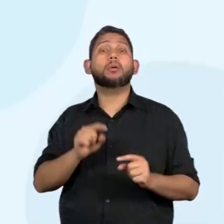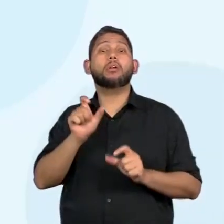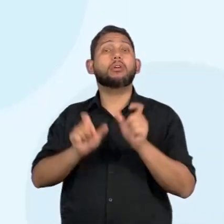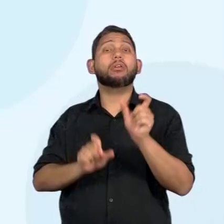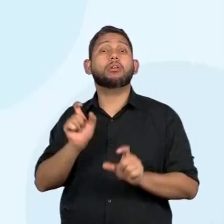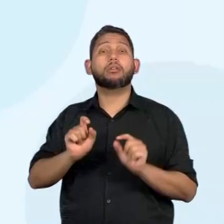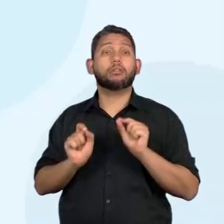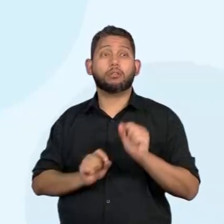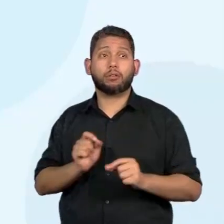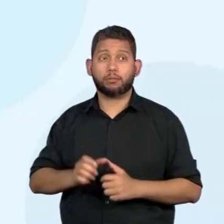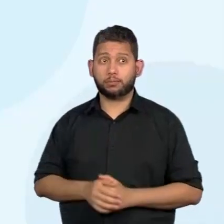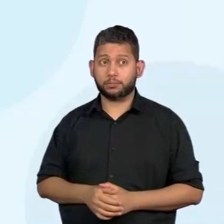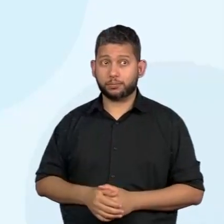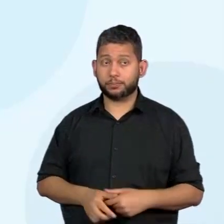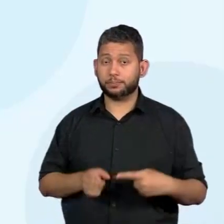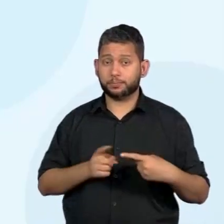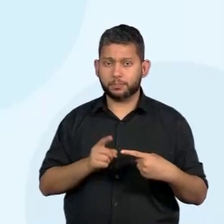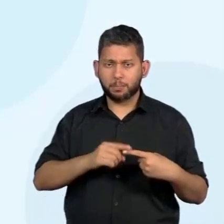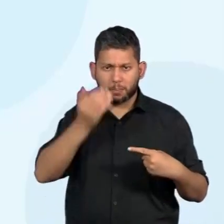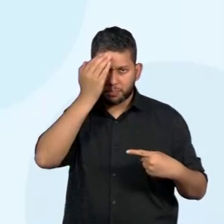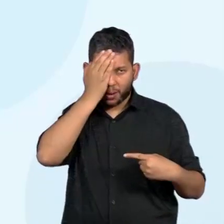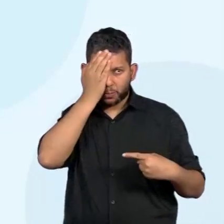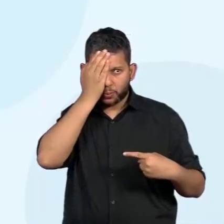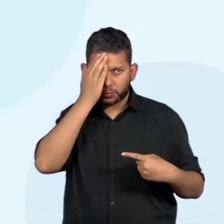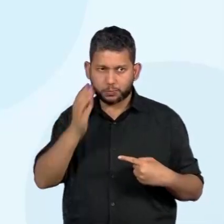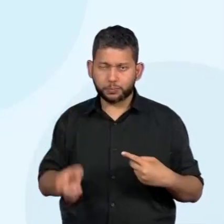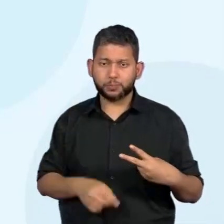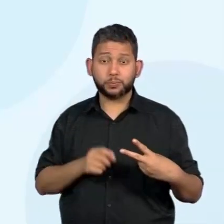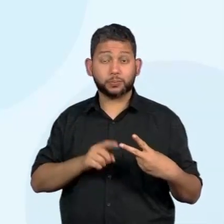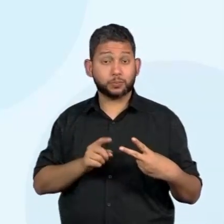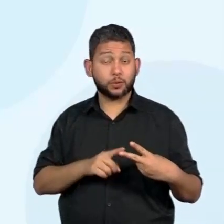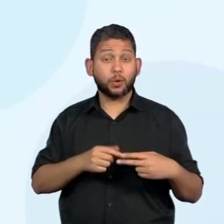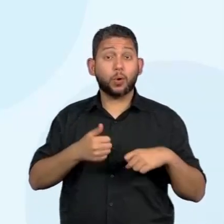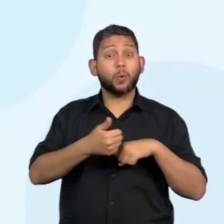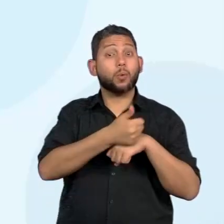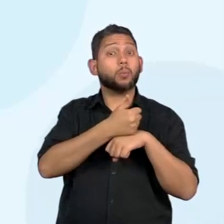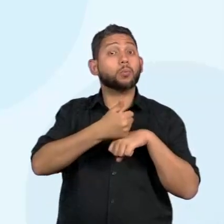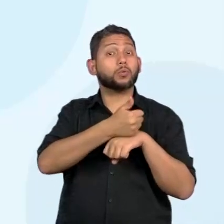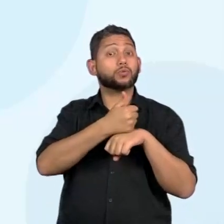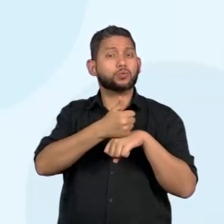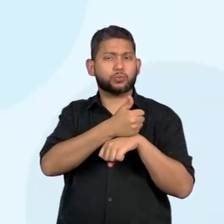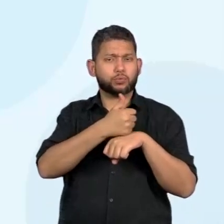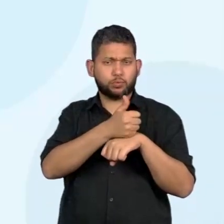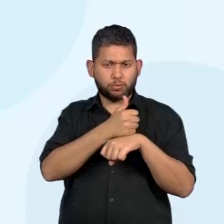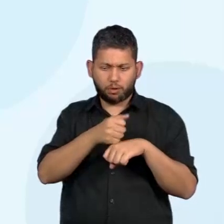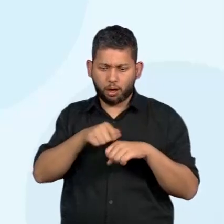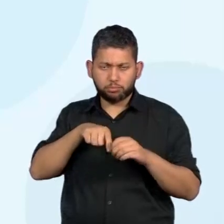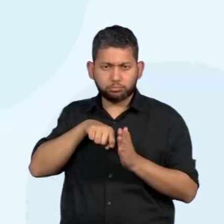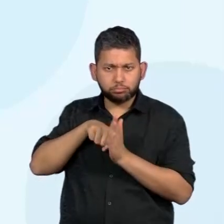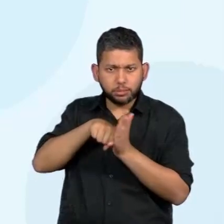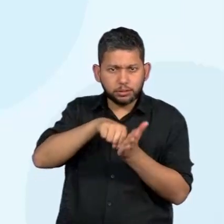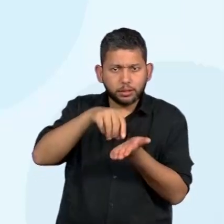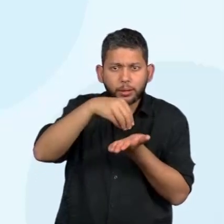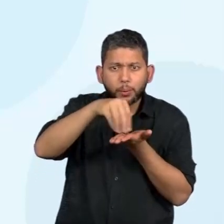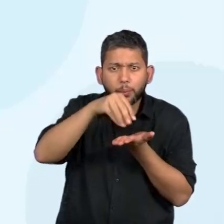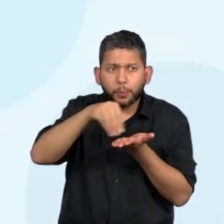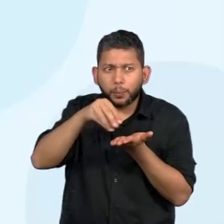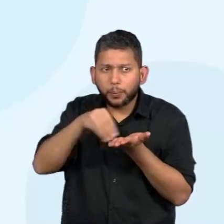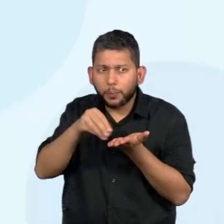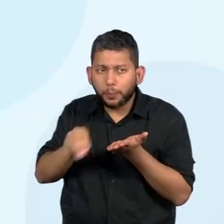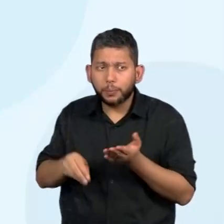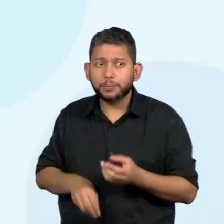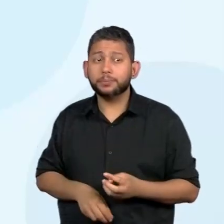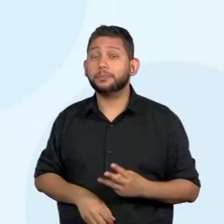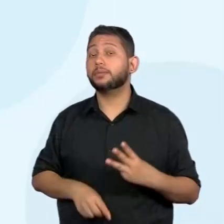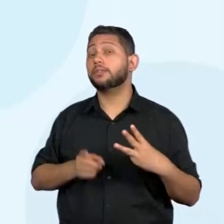Alternativa A, os bárbaros? Alternativa B, os arqueólogos? Alternativa C, os